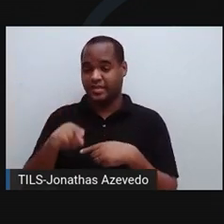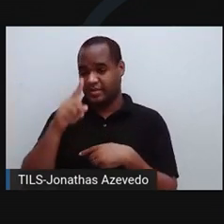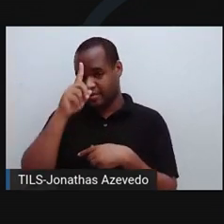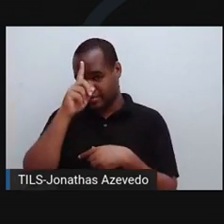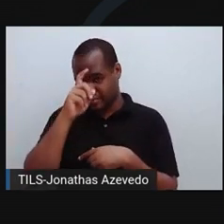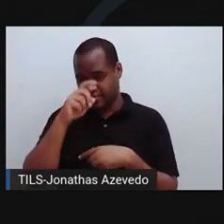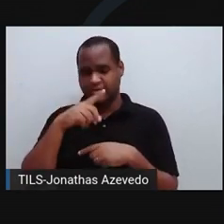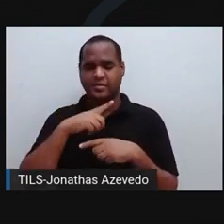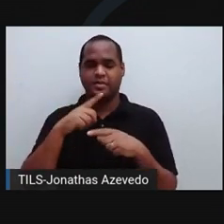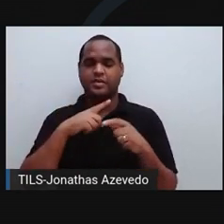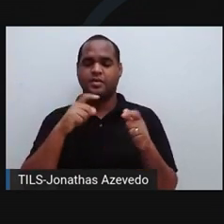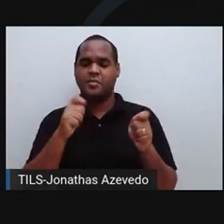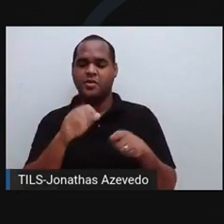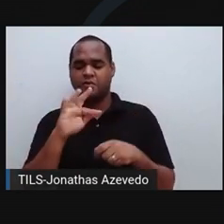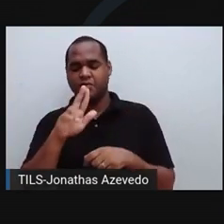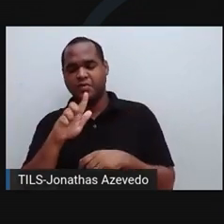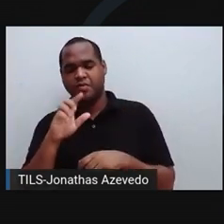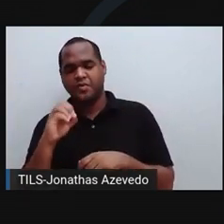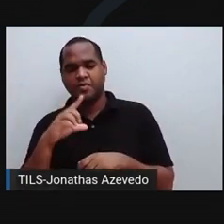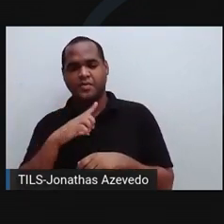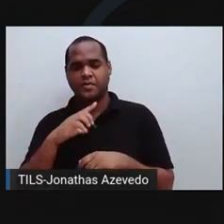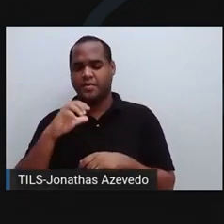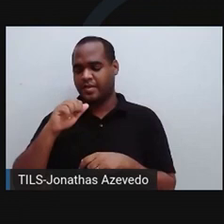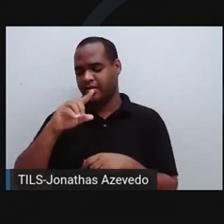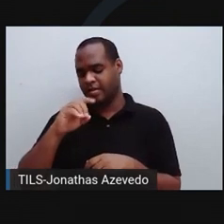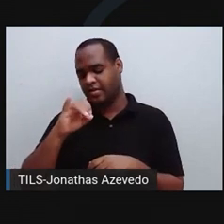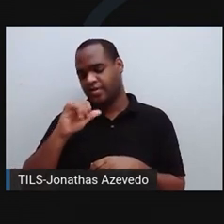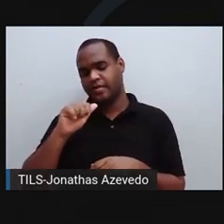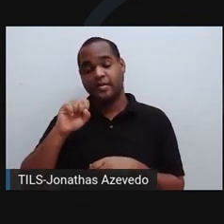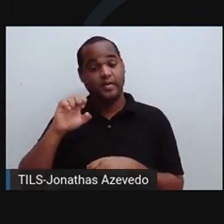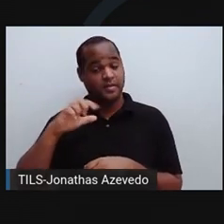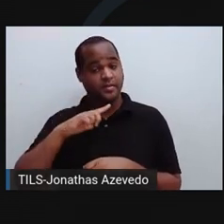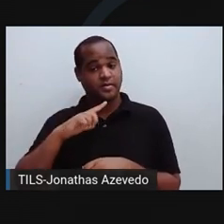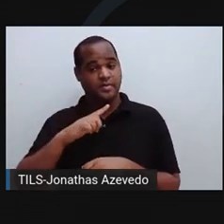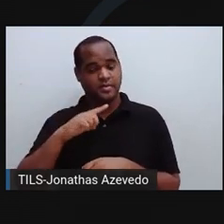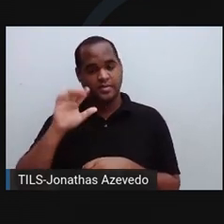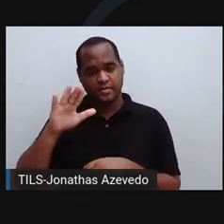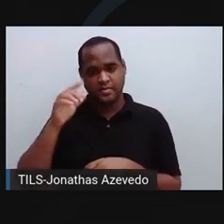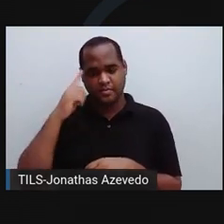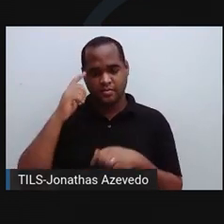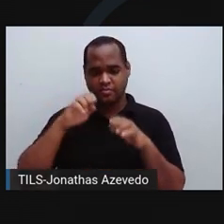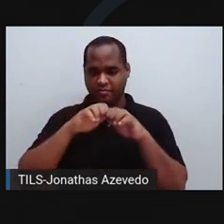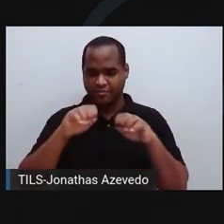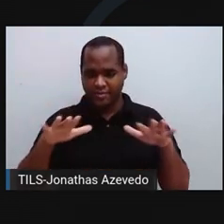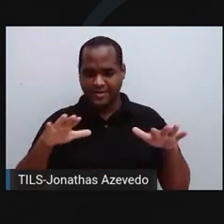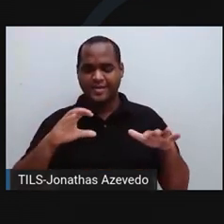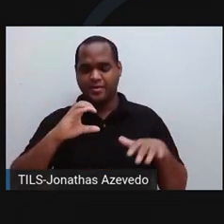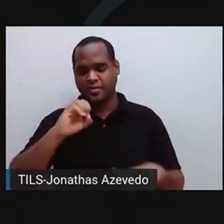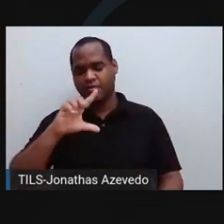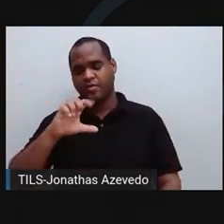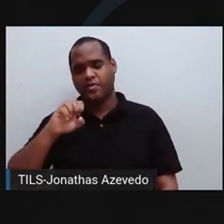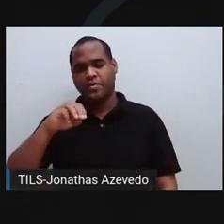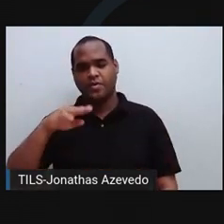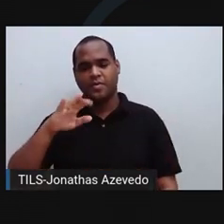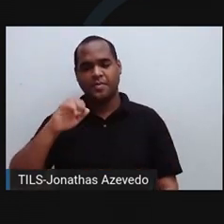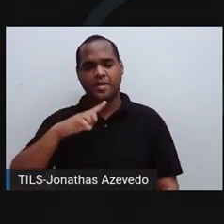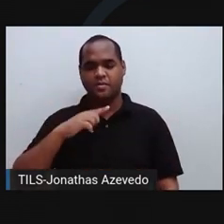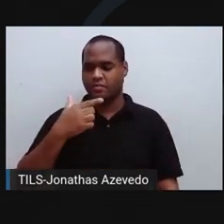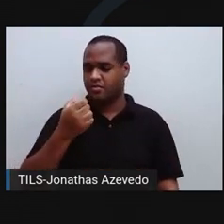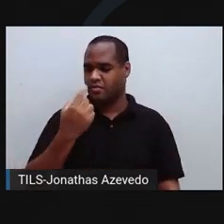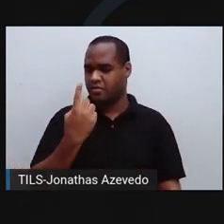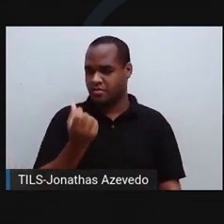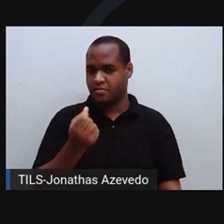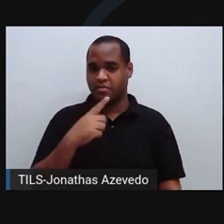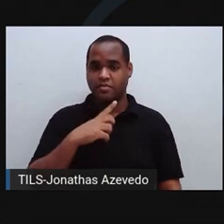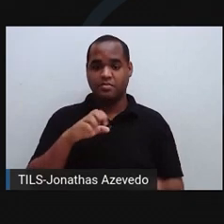outras infecções fúngicas, como a candidíase comum que eu citei mais cedo. Um surto na Colômbia em 2016 se tornou um exemplo de como é difícil identificar